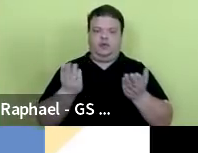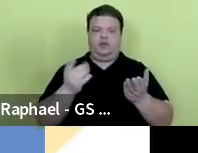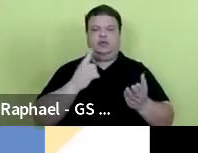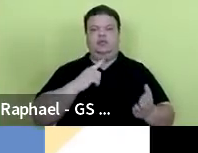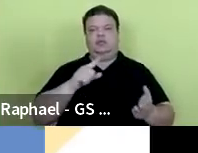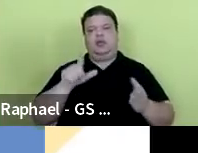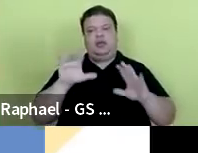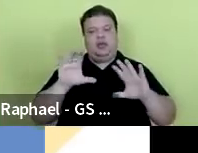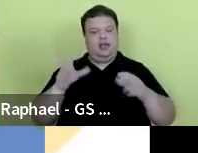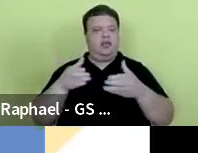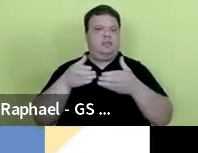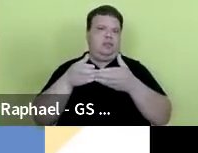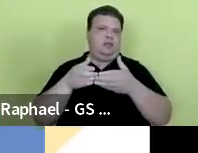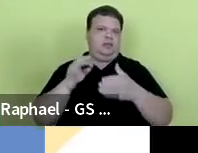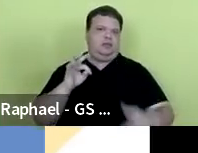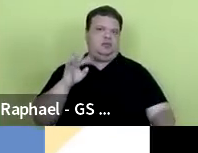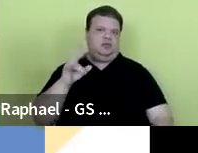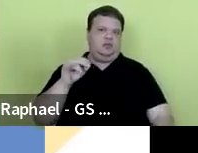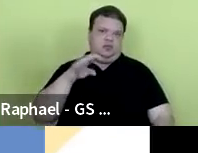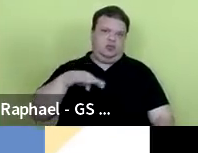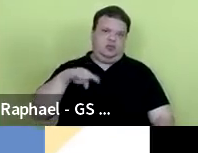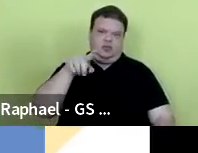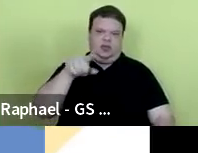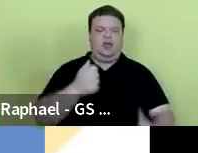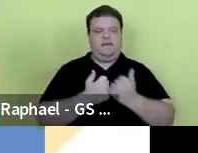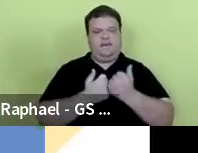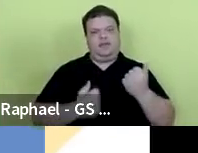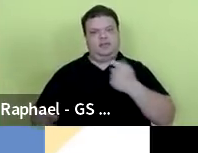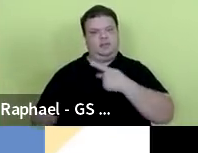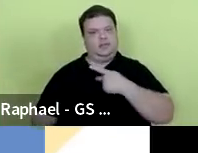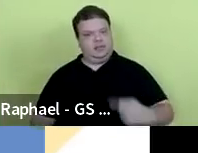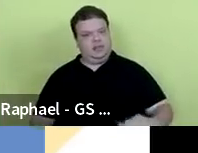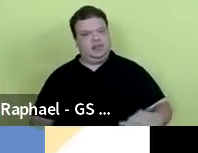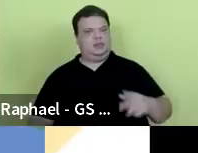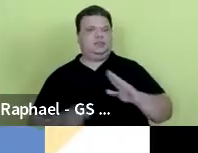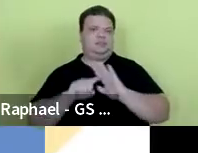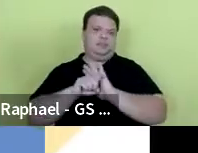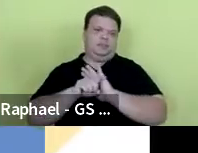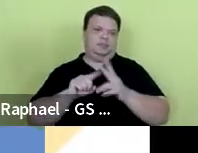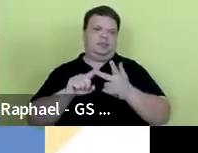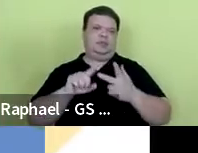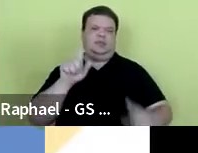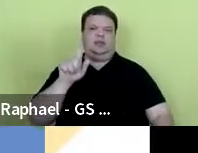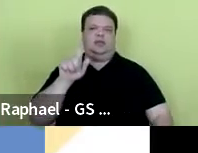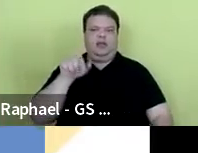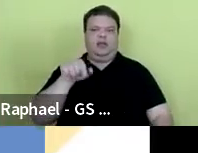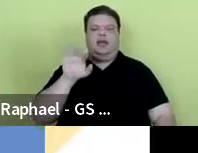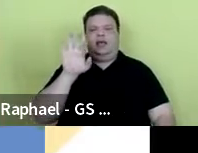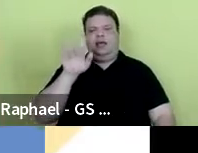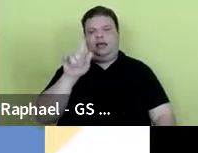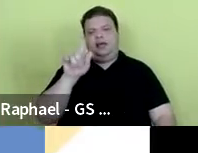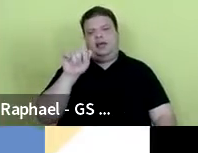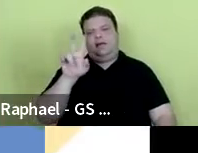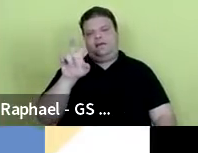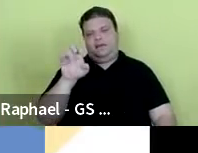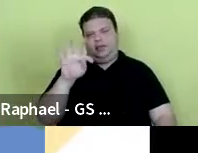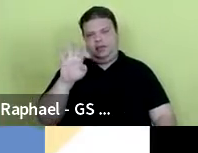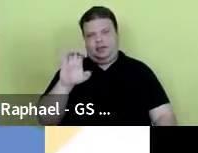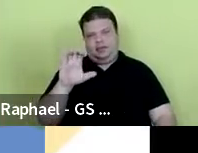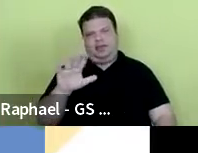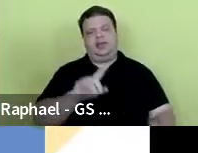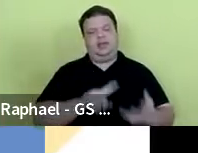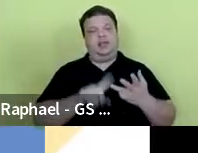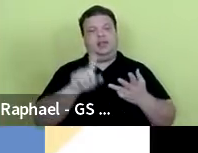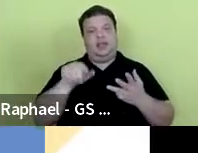equipe aqui de vice-presidente de pesquisa, da VPEIC, da Escola Politécnica, junto com